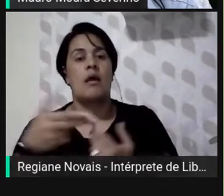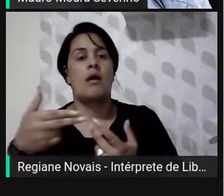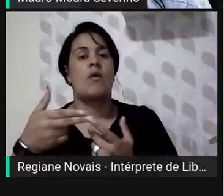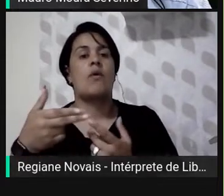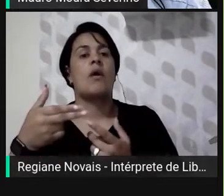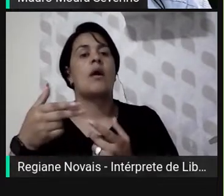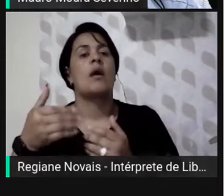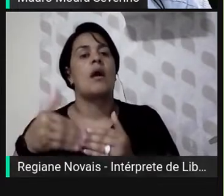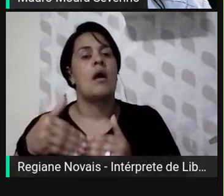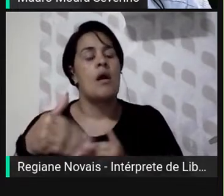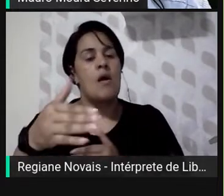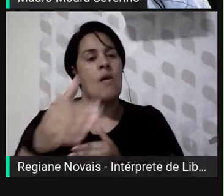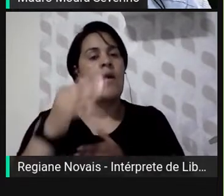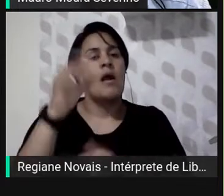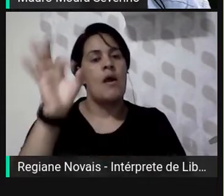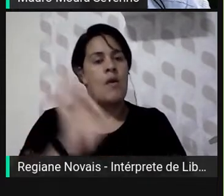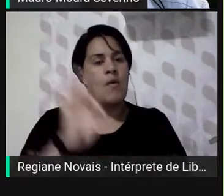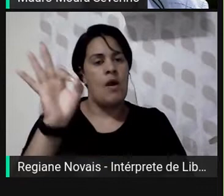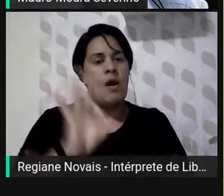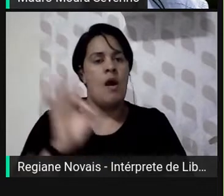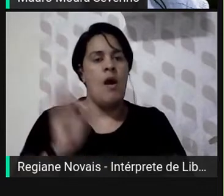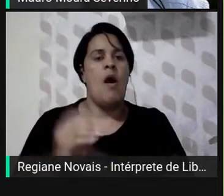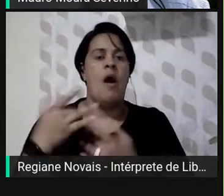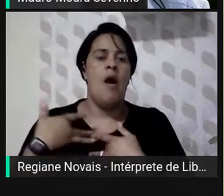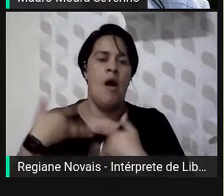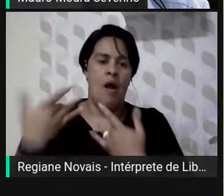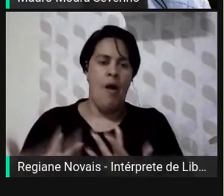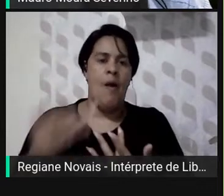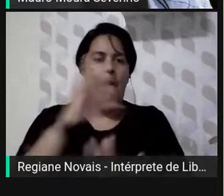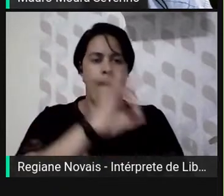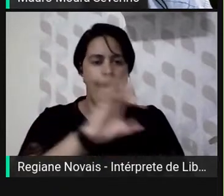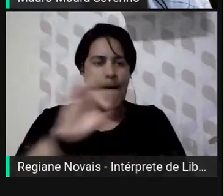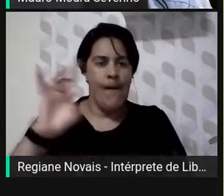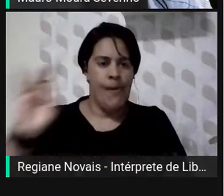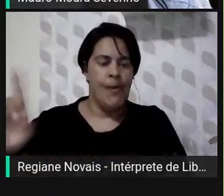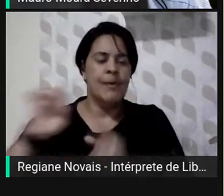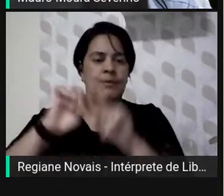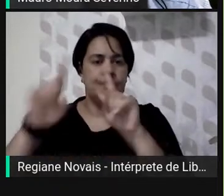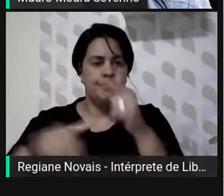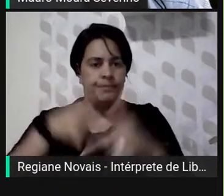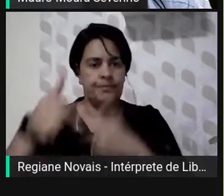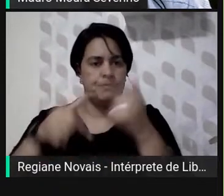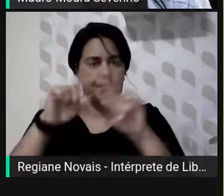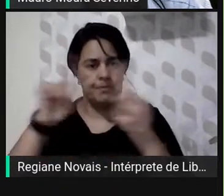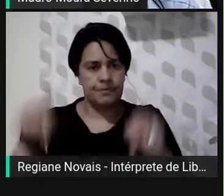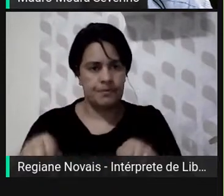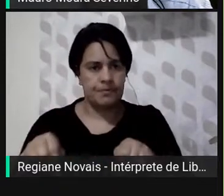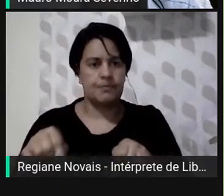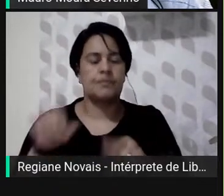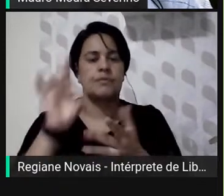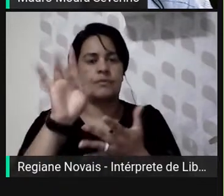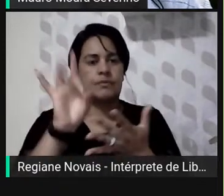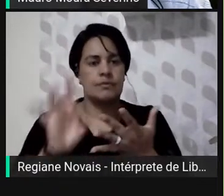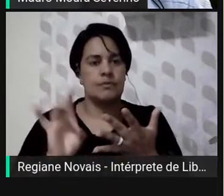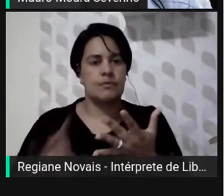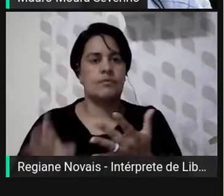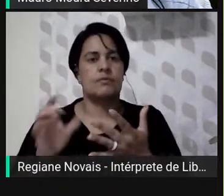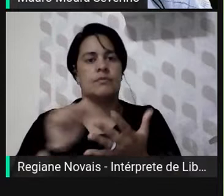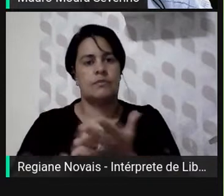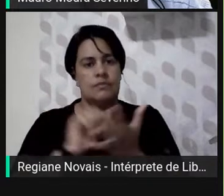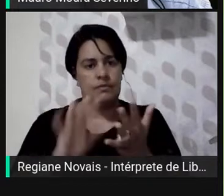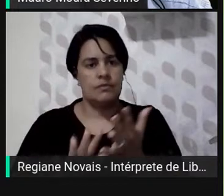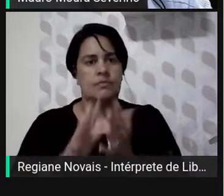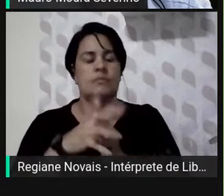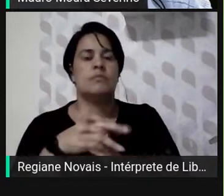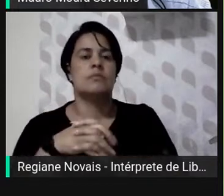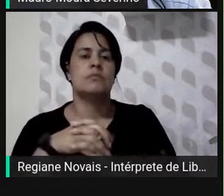dos percentuais de dedicação de cada servidor em cada uma das atividades elencadas. Essa planilha